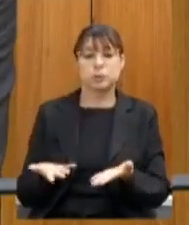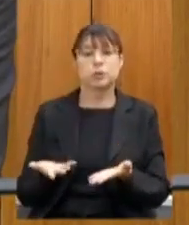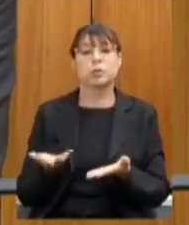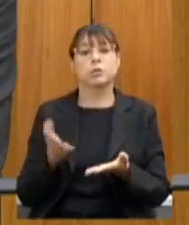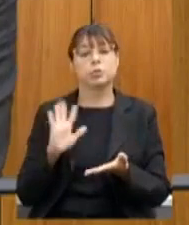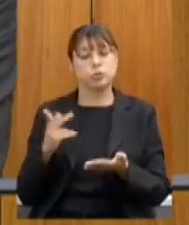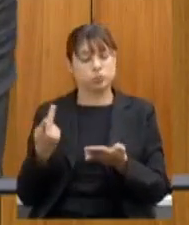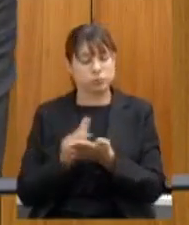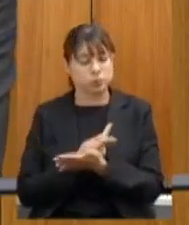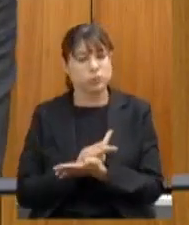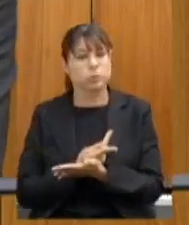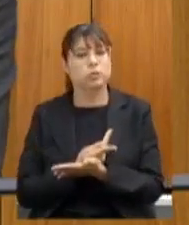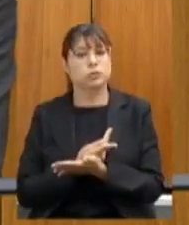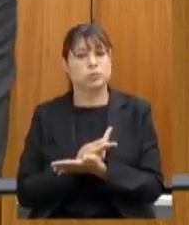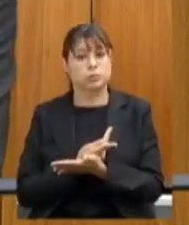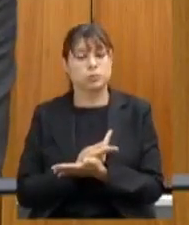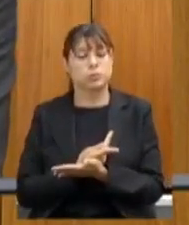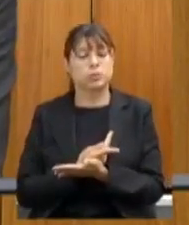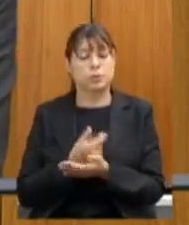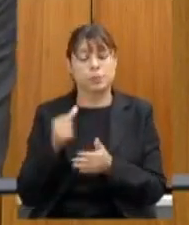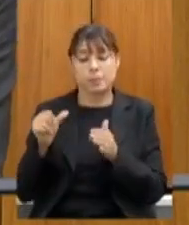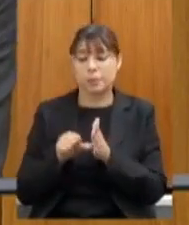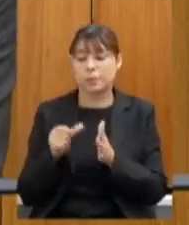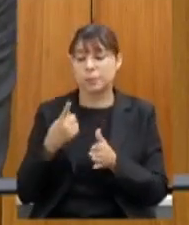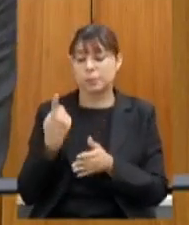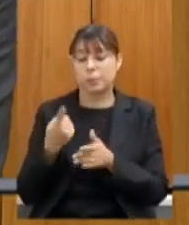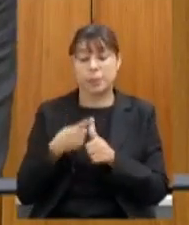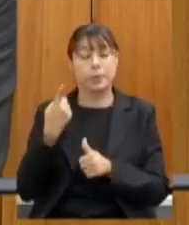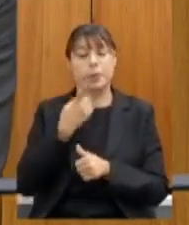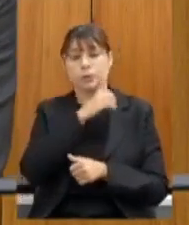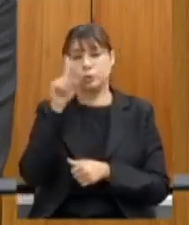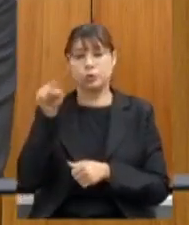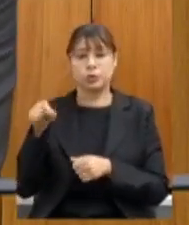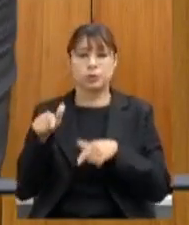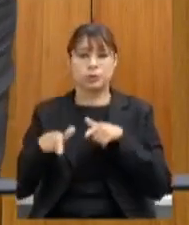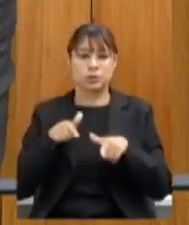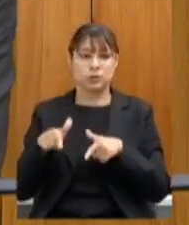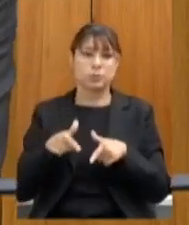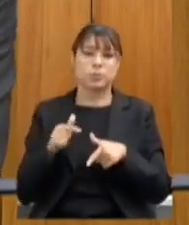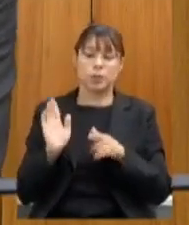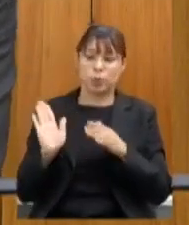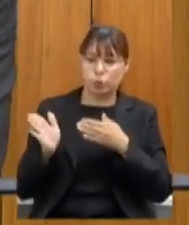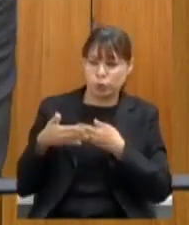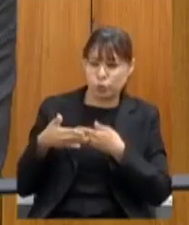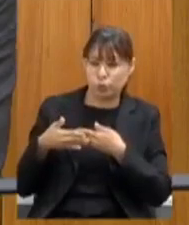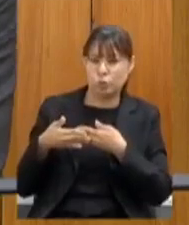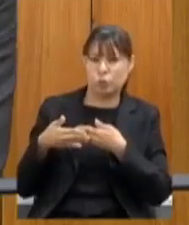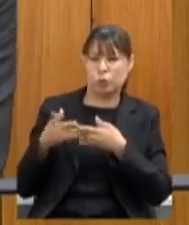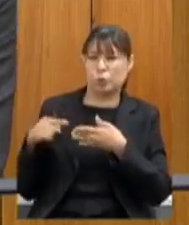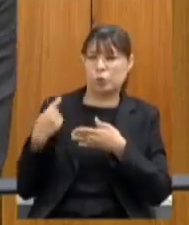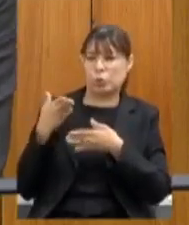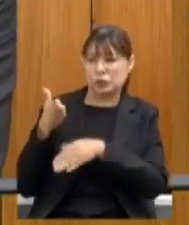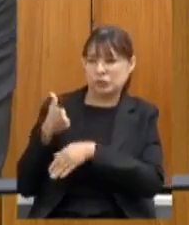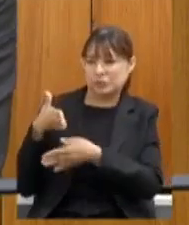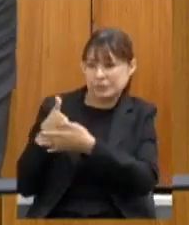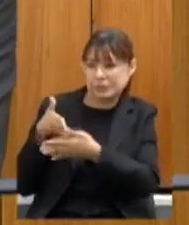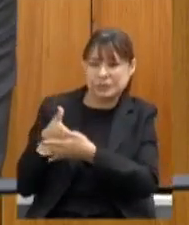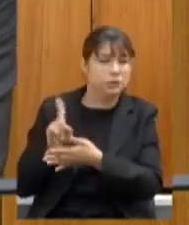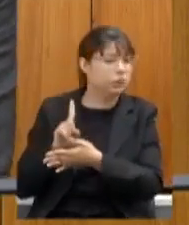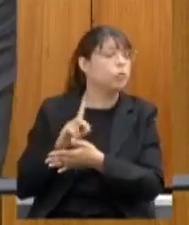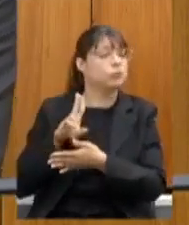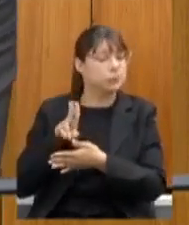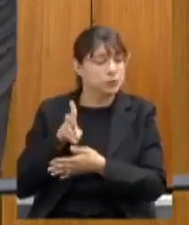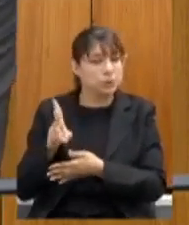sendo feito desde o primeiro dia do seu mandato secretário nunca teve portas fechadas a gente acompanha para nenhum partido